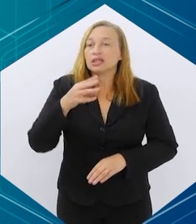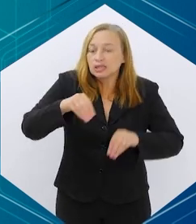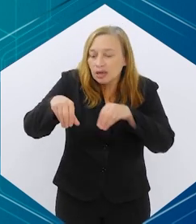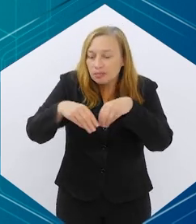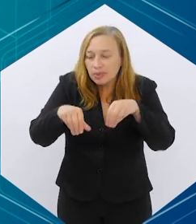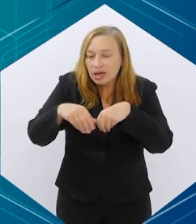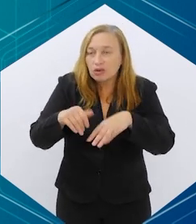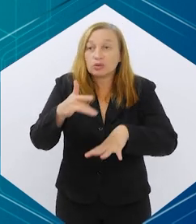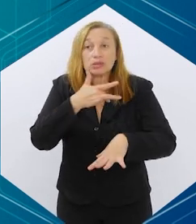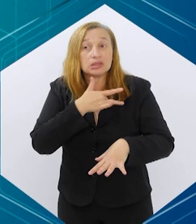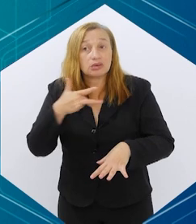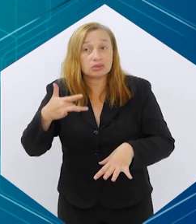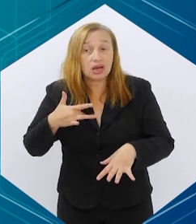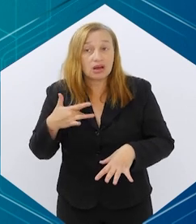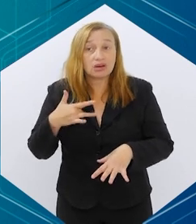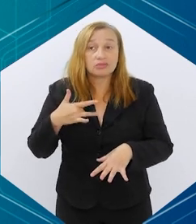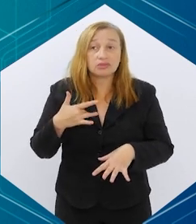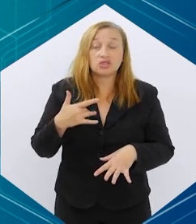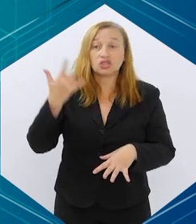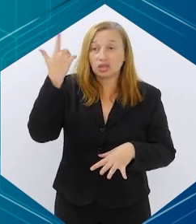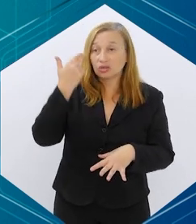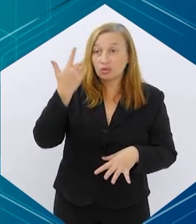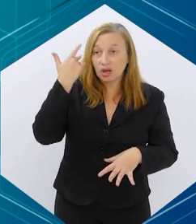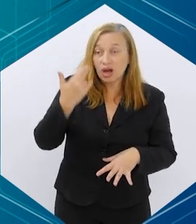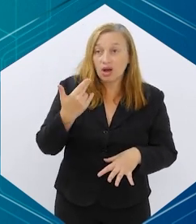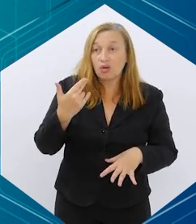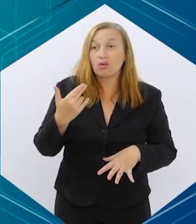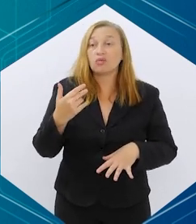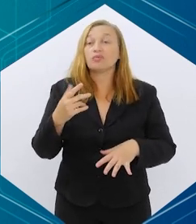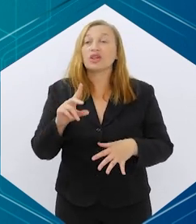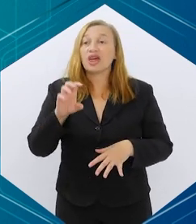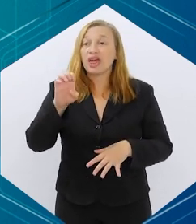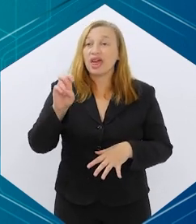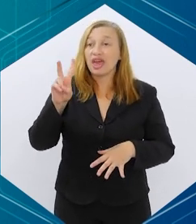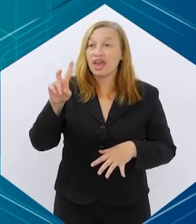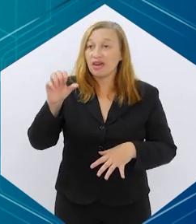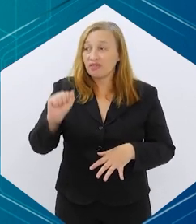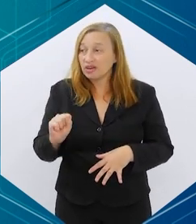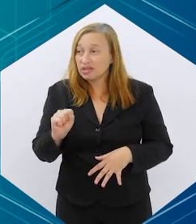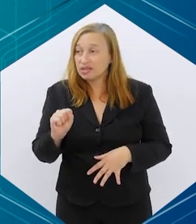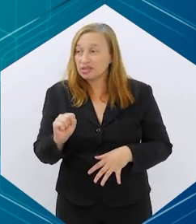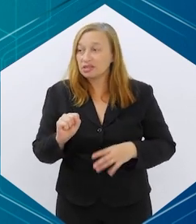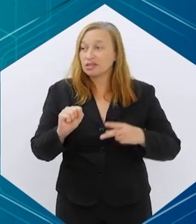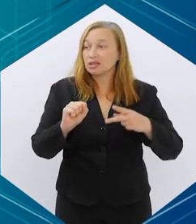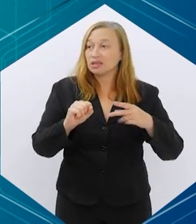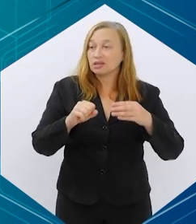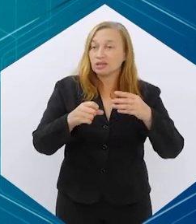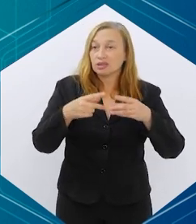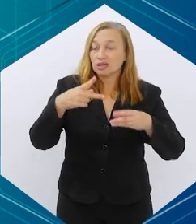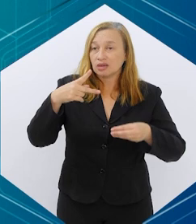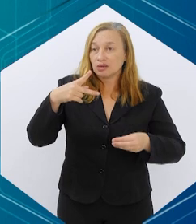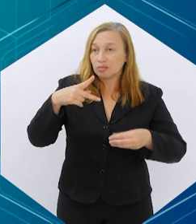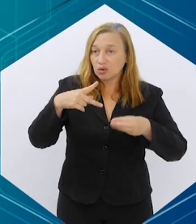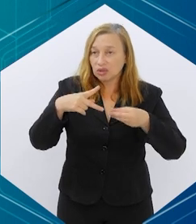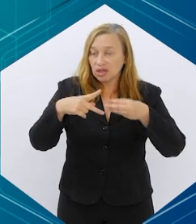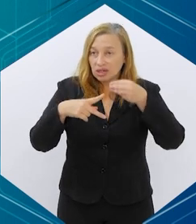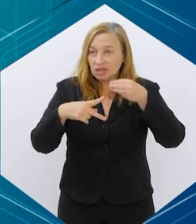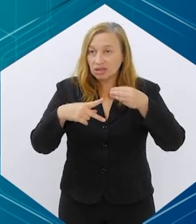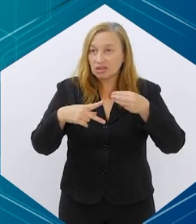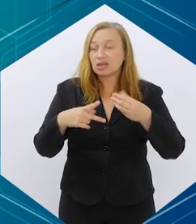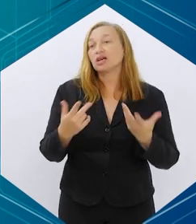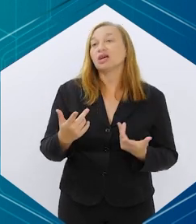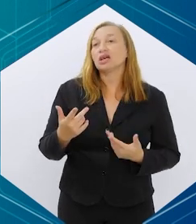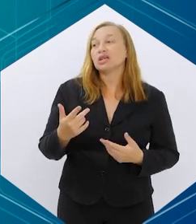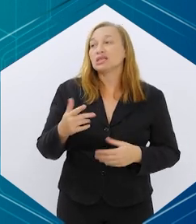temperos saudáveis, naturais, ervas, uma proteína de boa qualidade, se de fato tem alguma proteína envolvida ali nessa refeição,